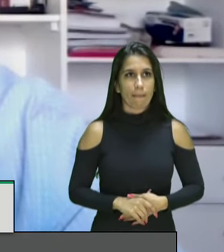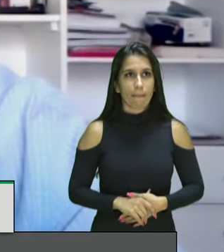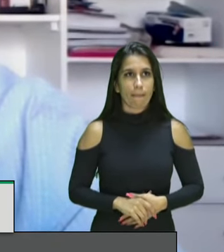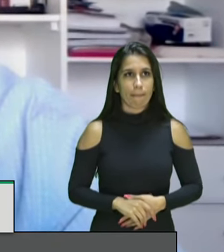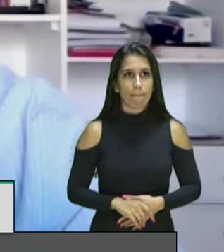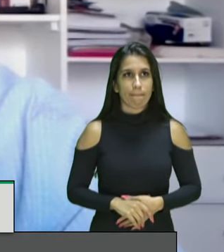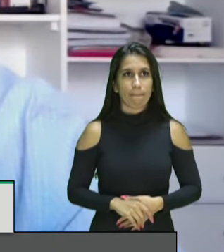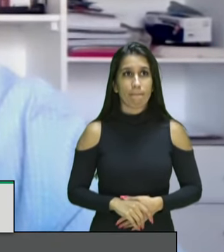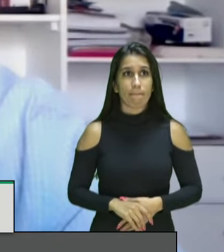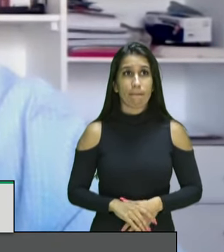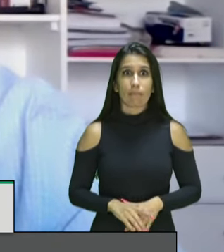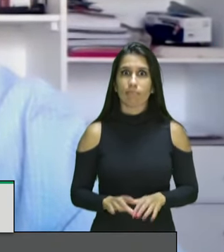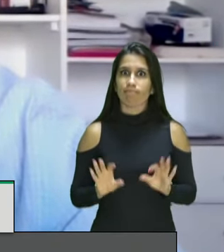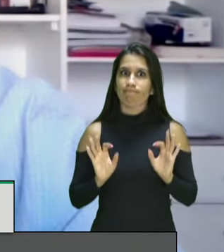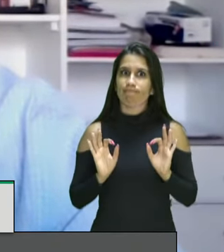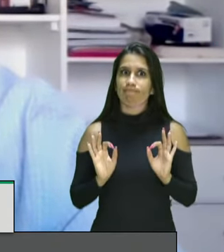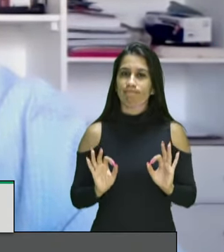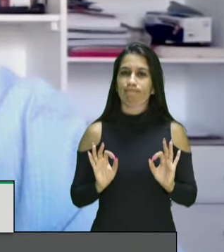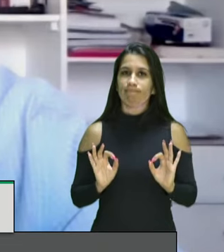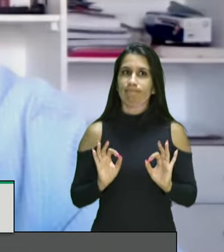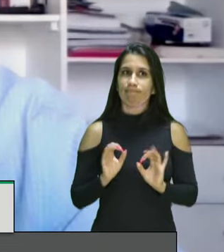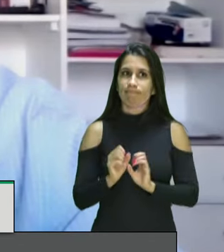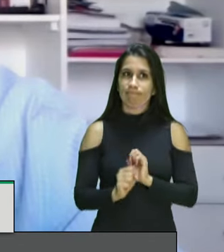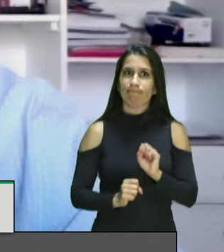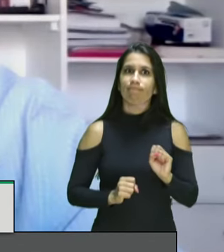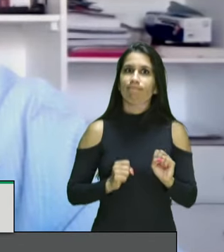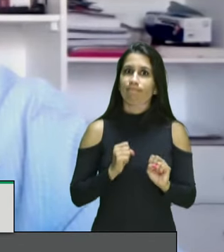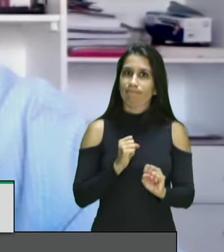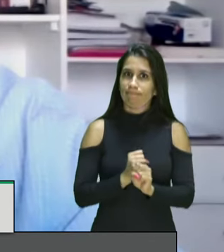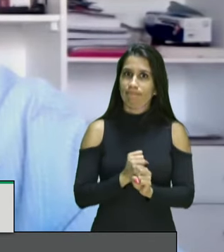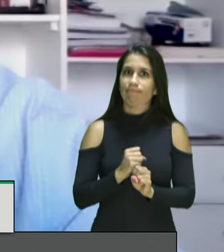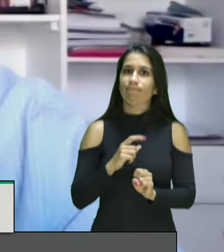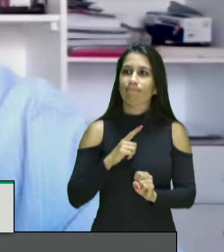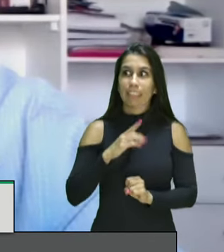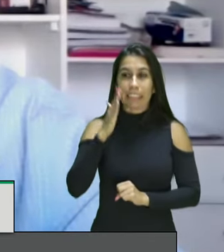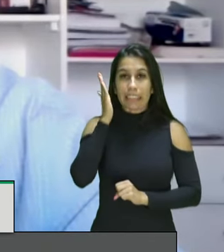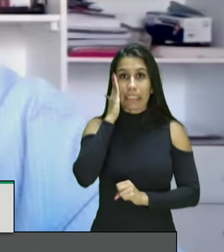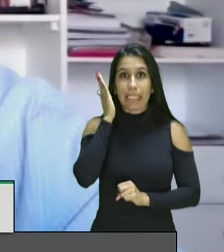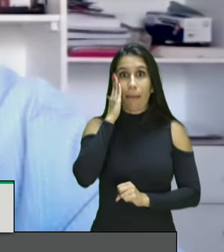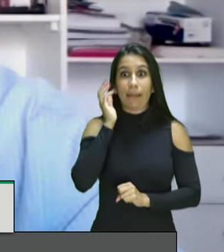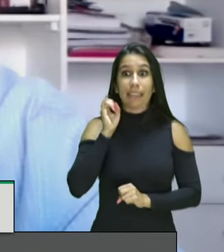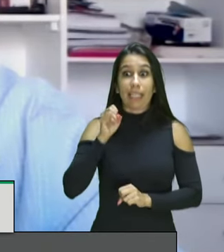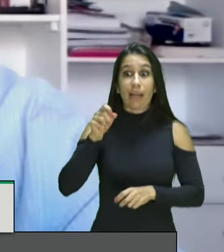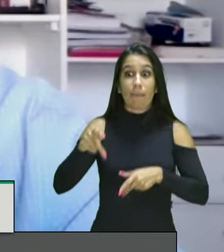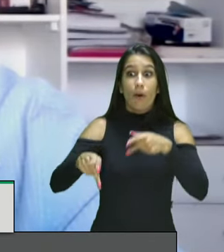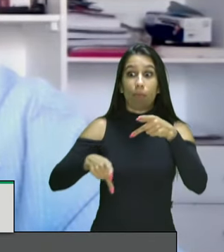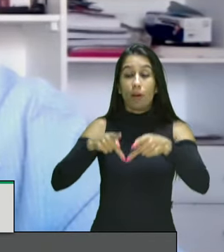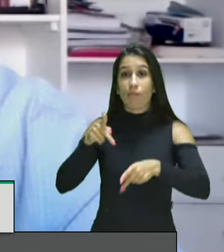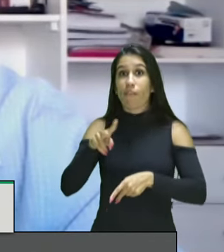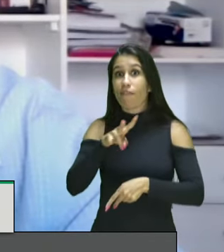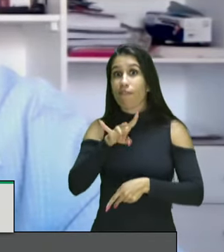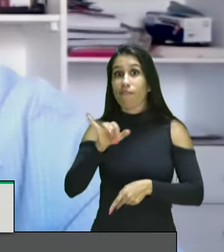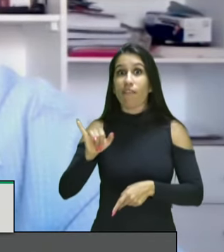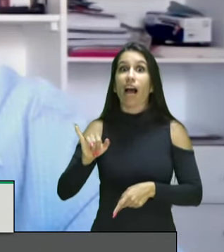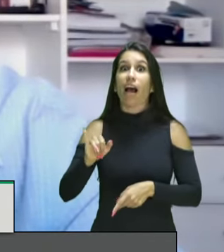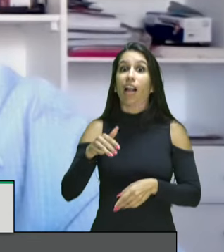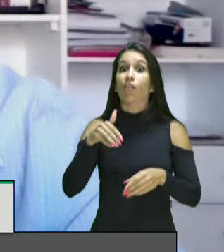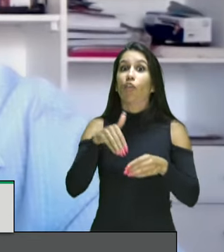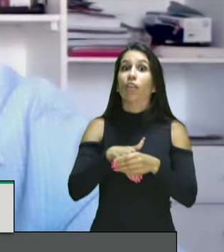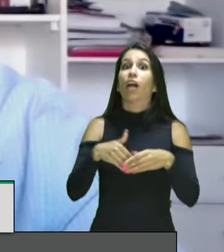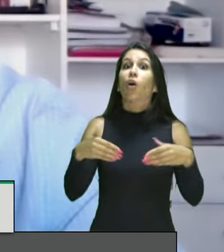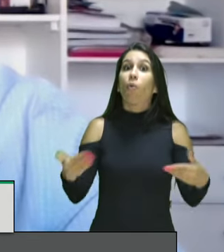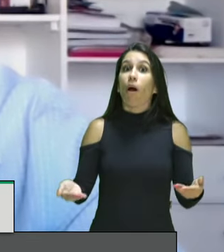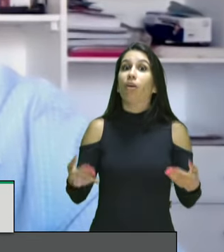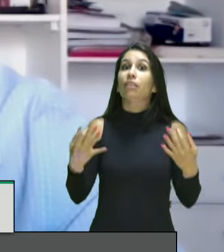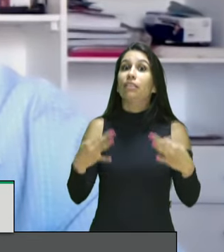certamente ano que vem nós teremos o momento da verdade a população vai tomar a decisão sobre os rumos do Brasil